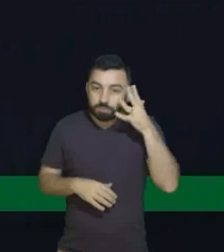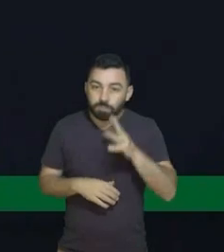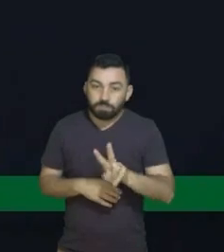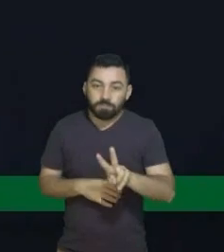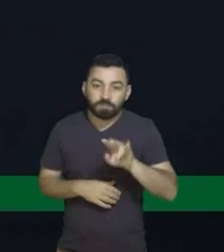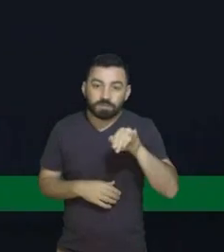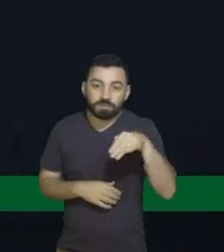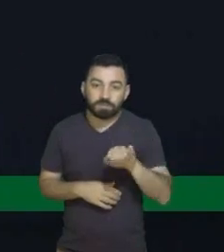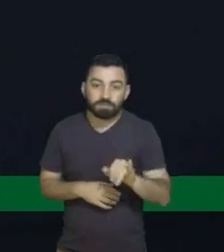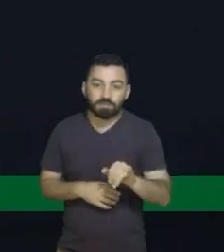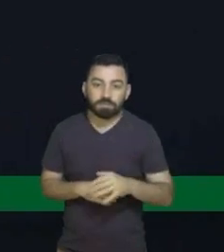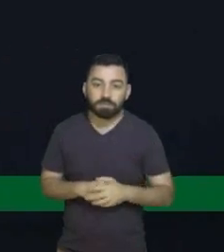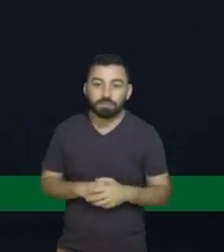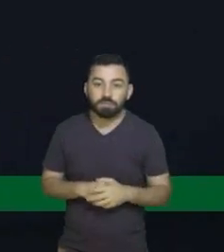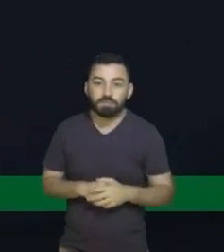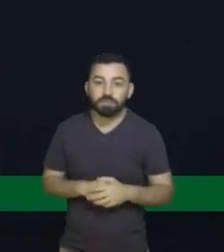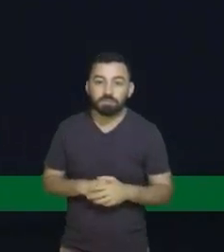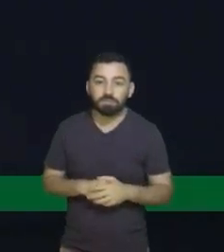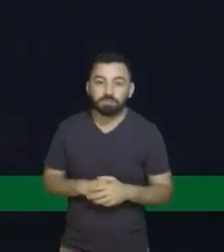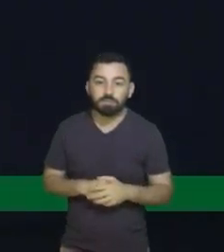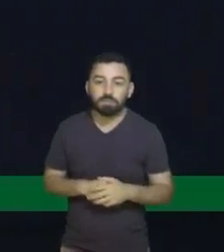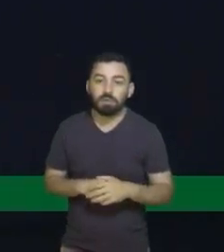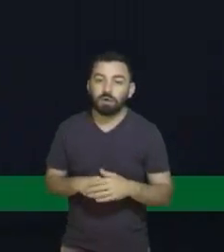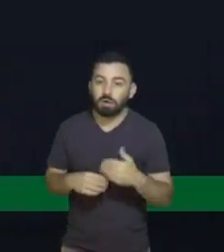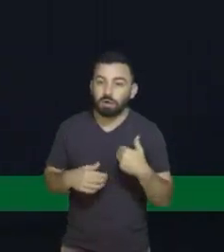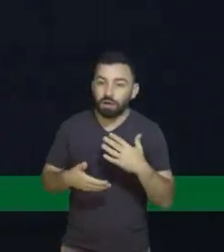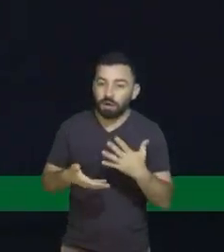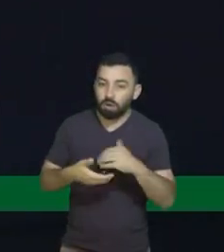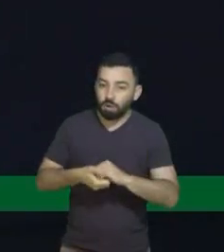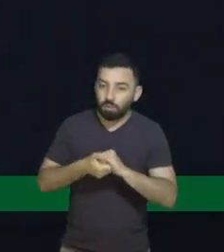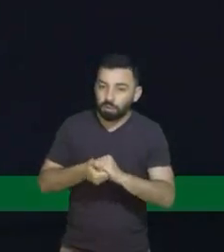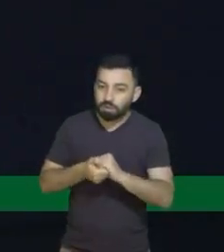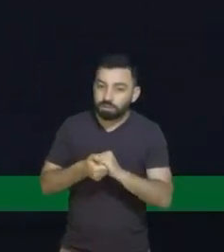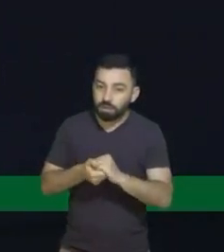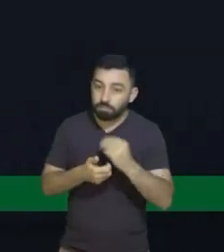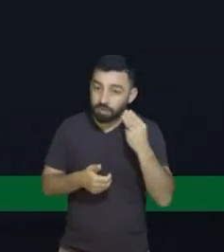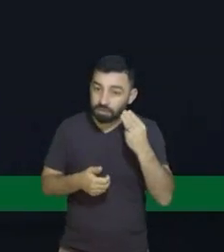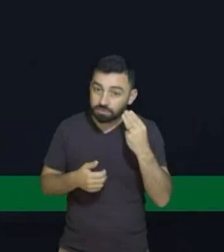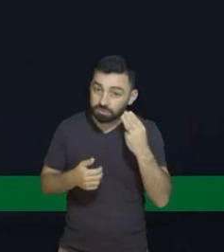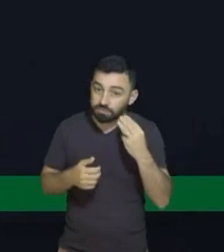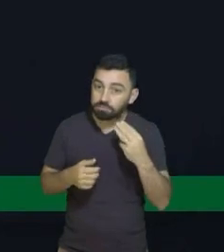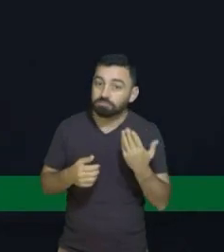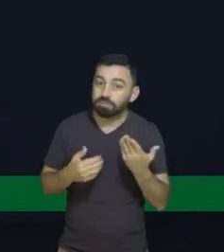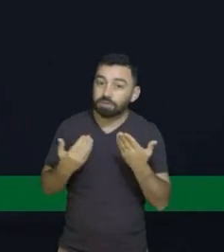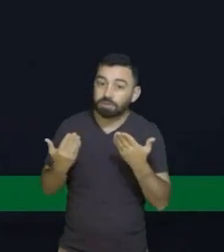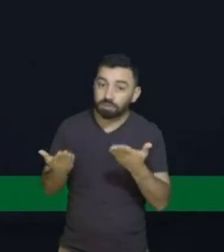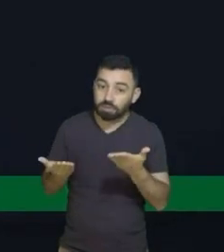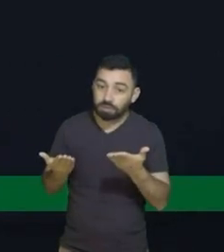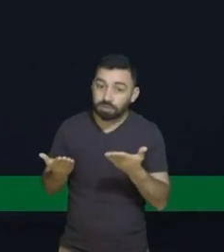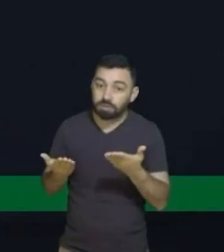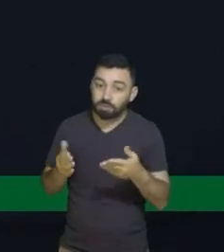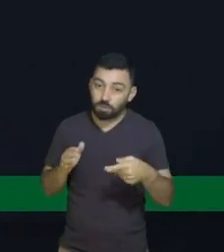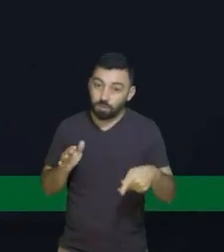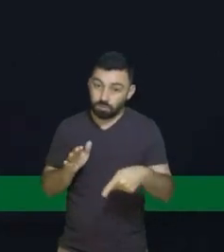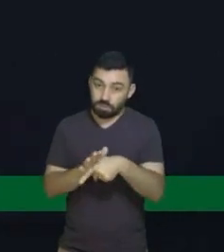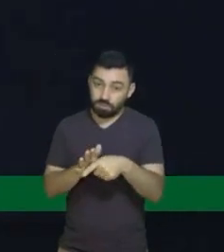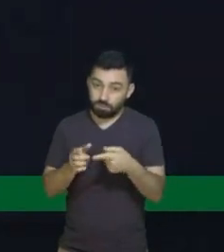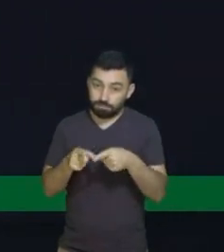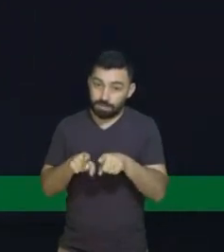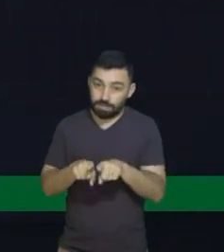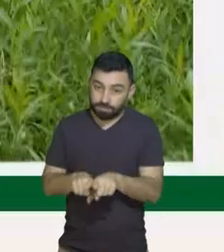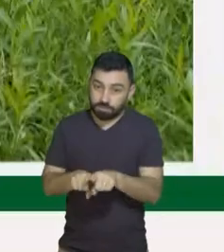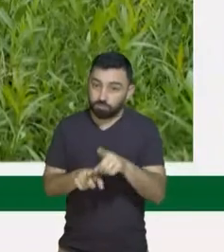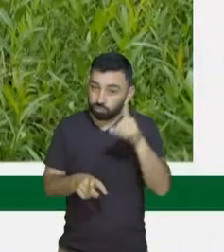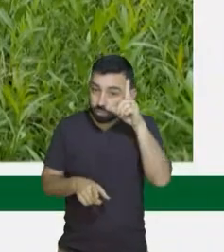sua relevância em nível econômico, cultural e artístico. O presidente pediu que os deputados voltem seus olhares para esta